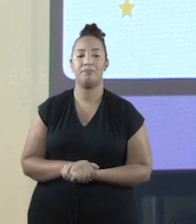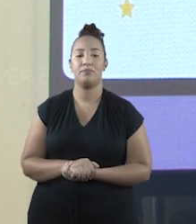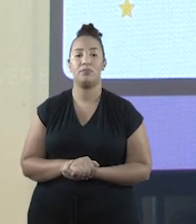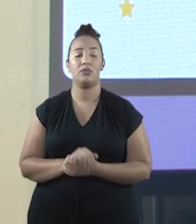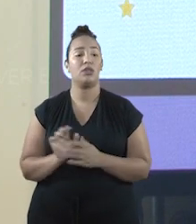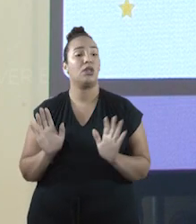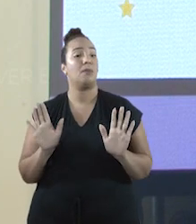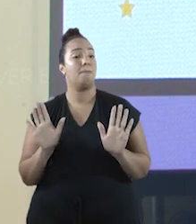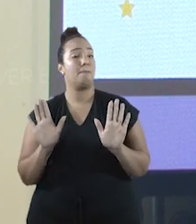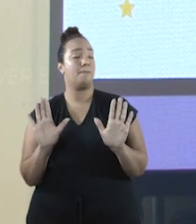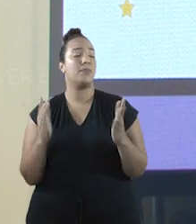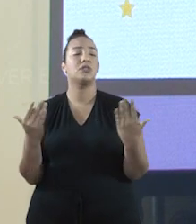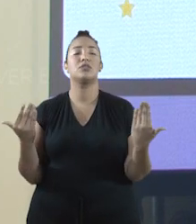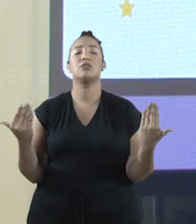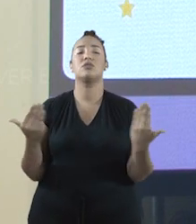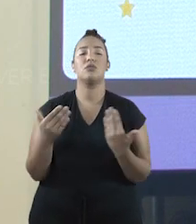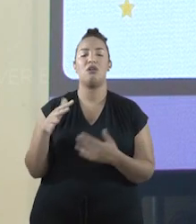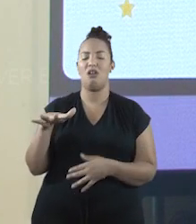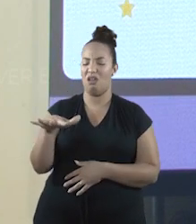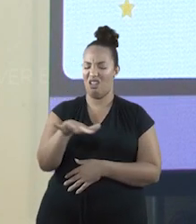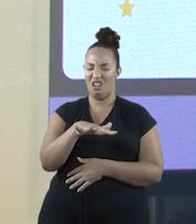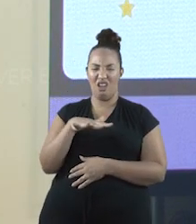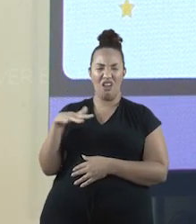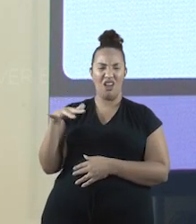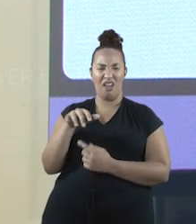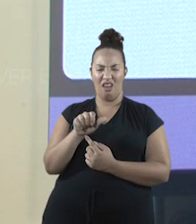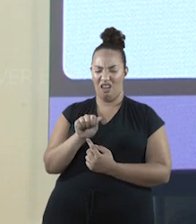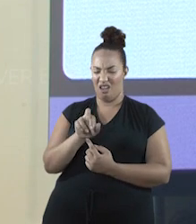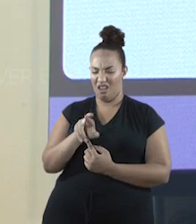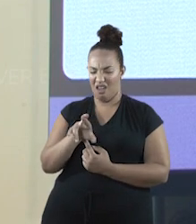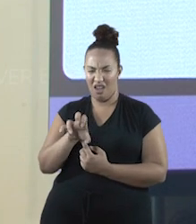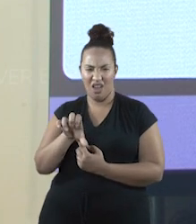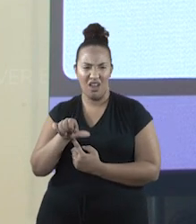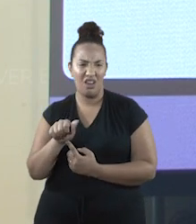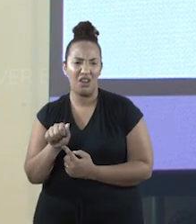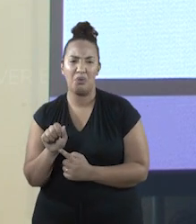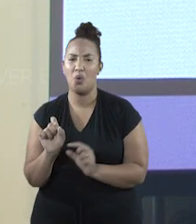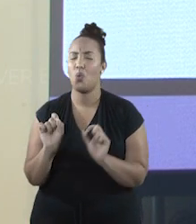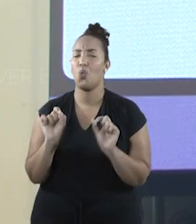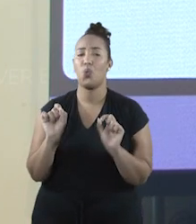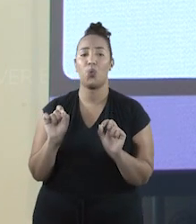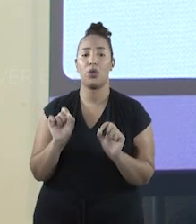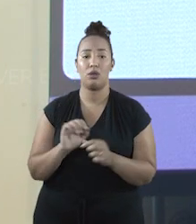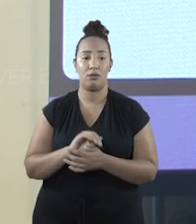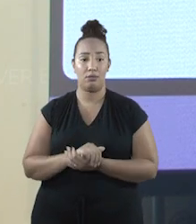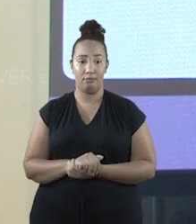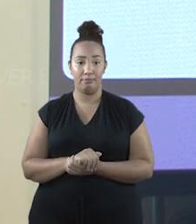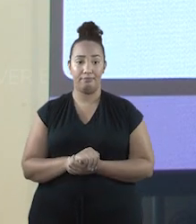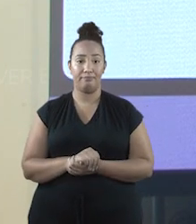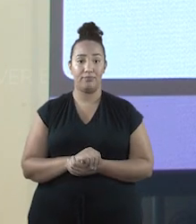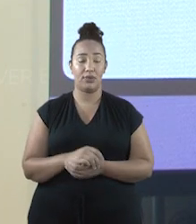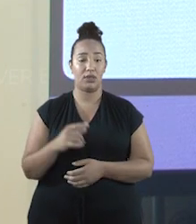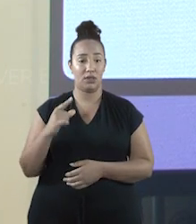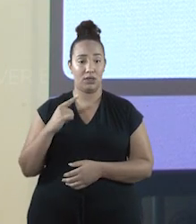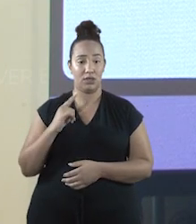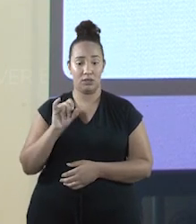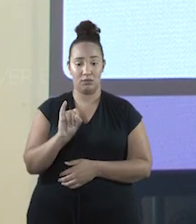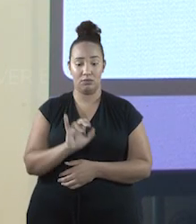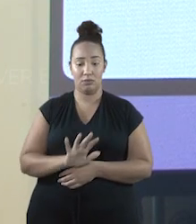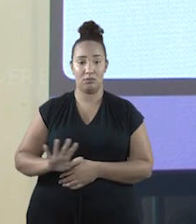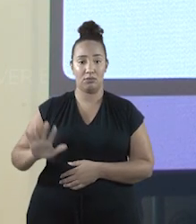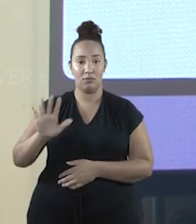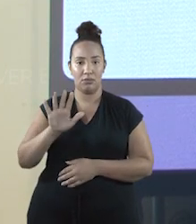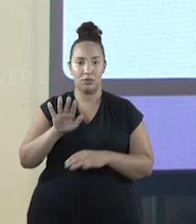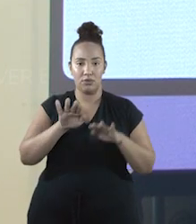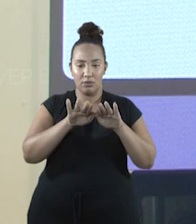Mas, agora, o que é Área? Área é a superfície ocupada por uma figura